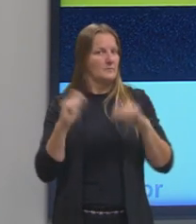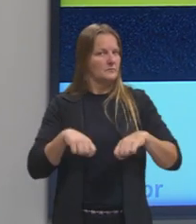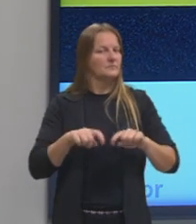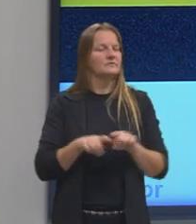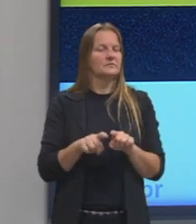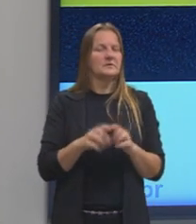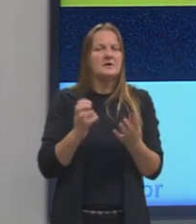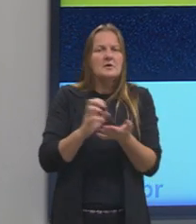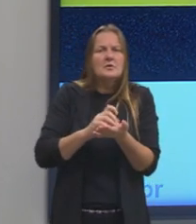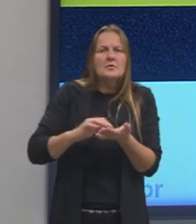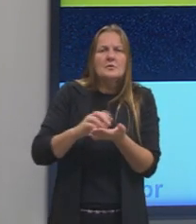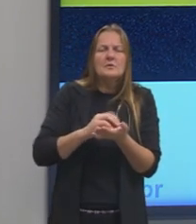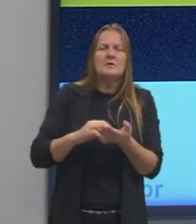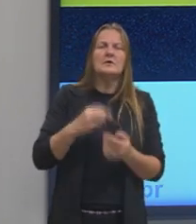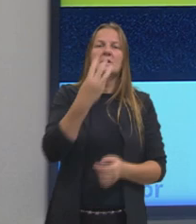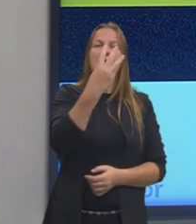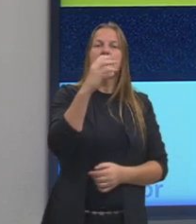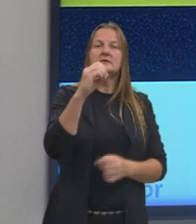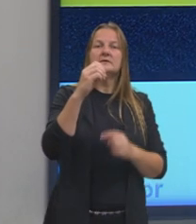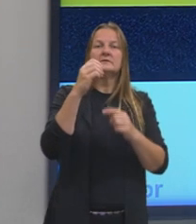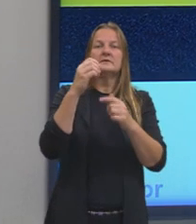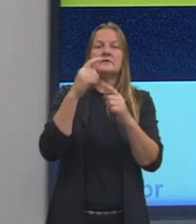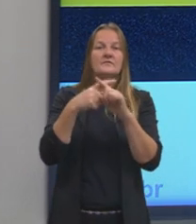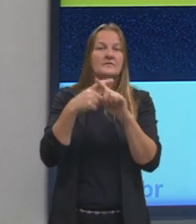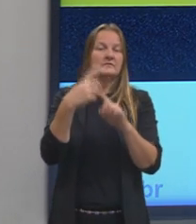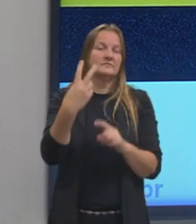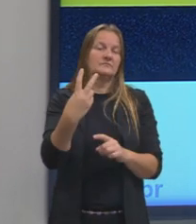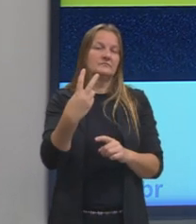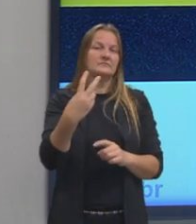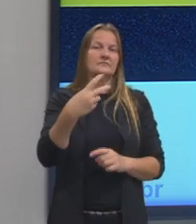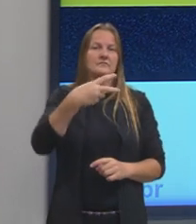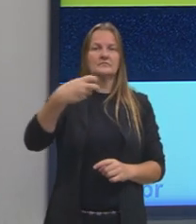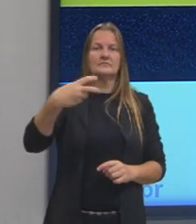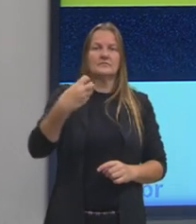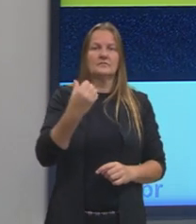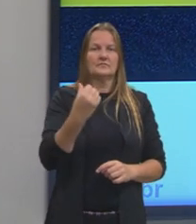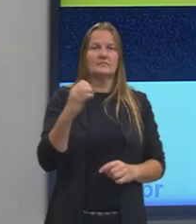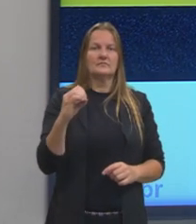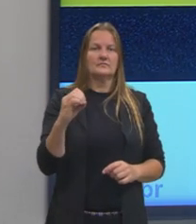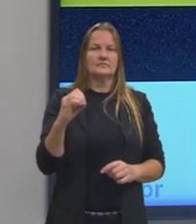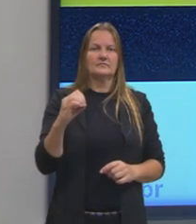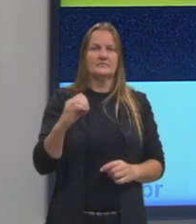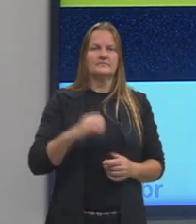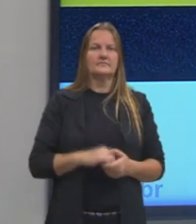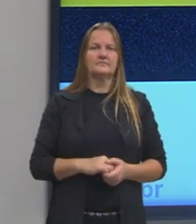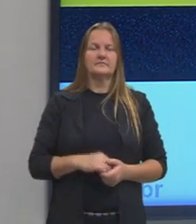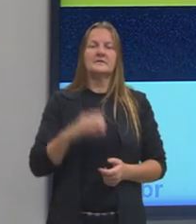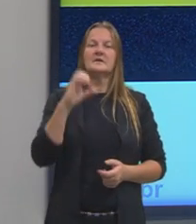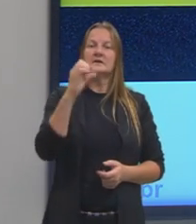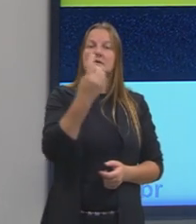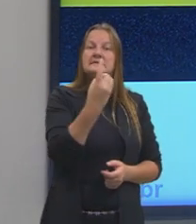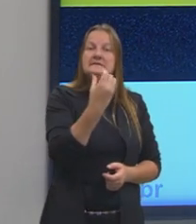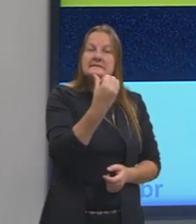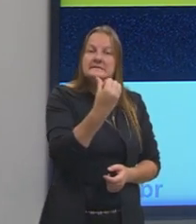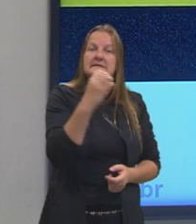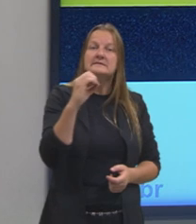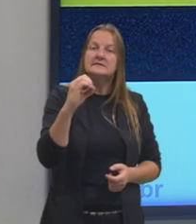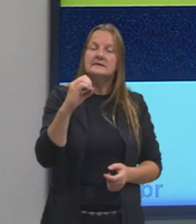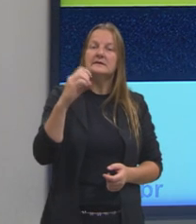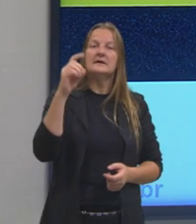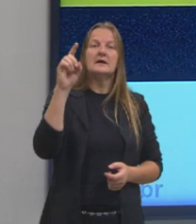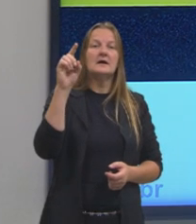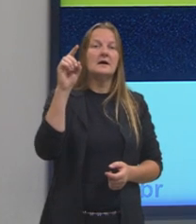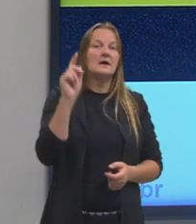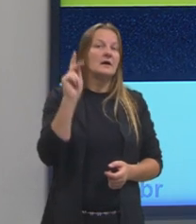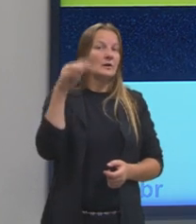que 30 multiplicado por 2. Que vai ser igual, então, a 60 quilômetros por hora. E